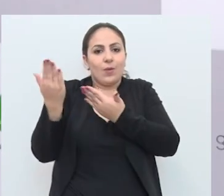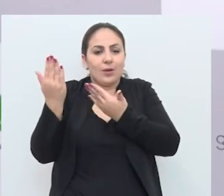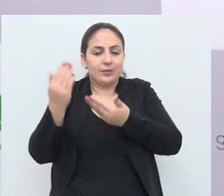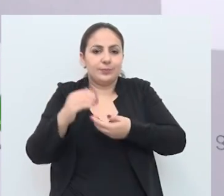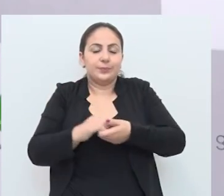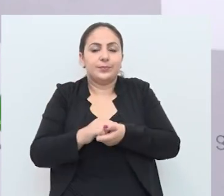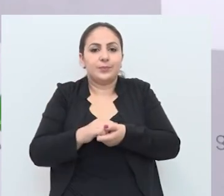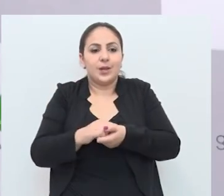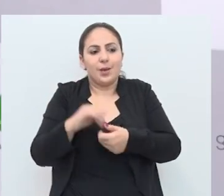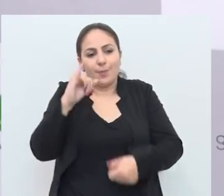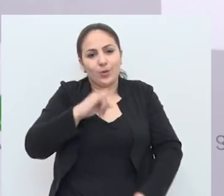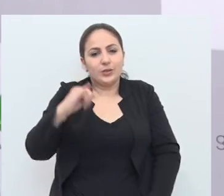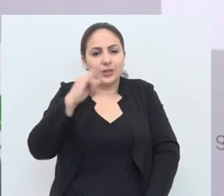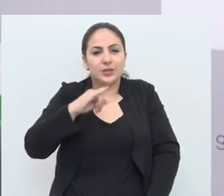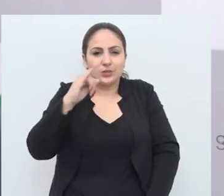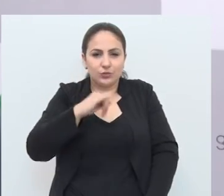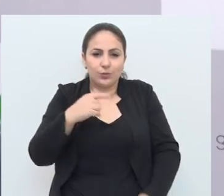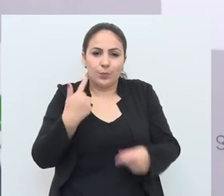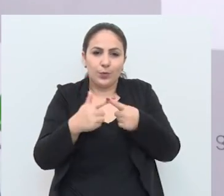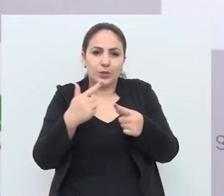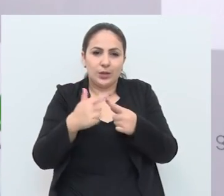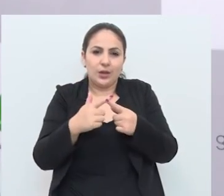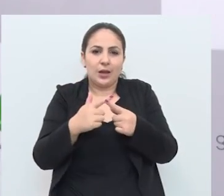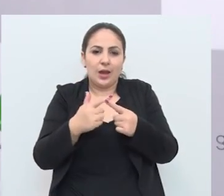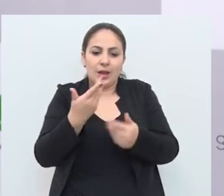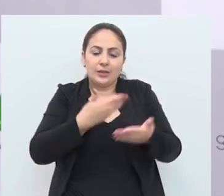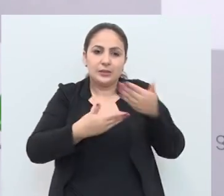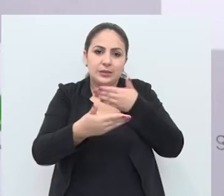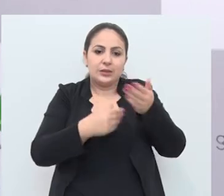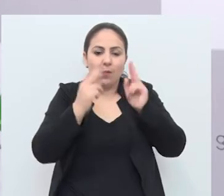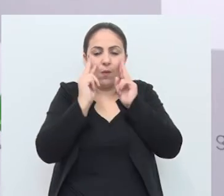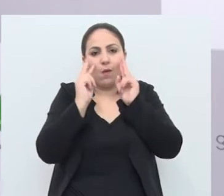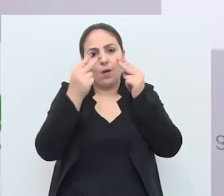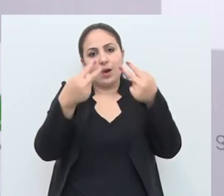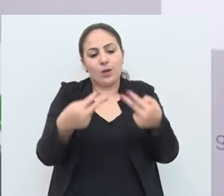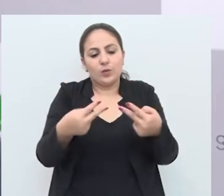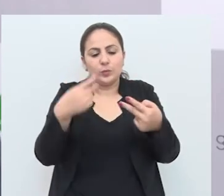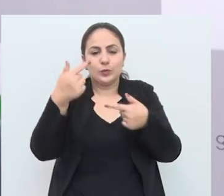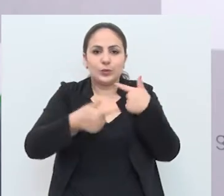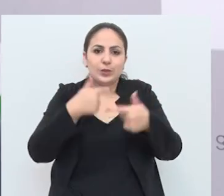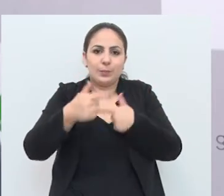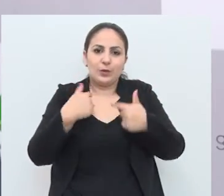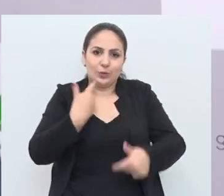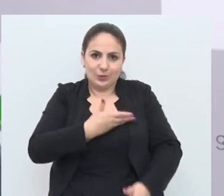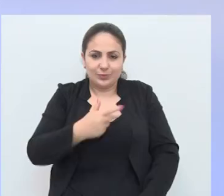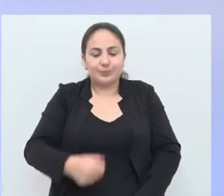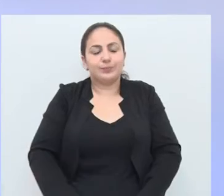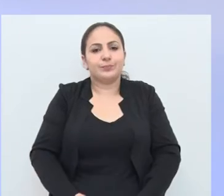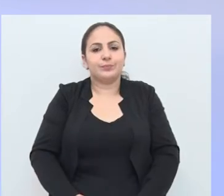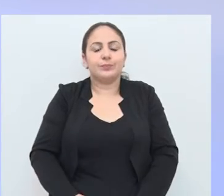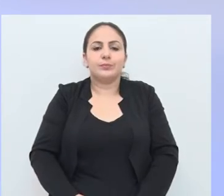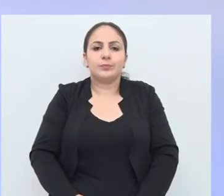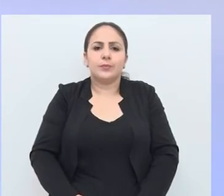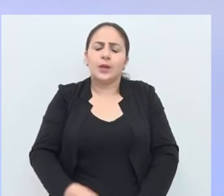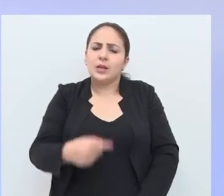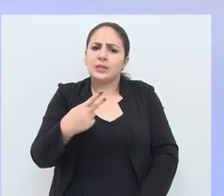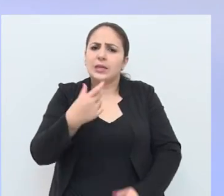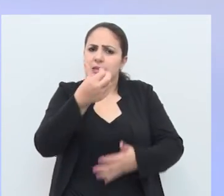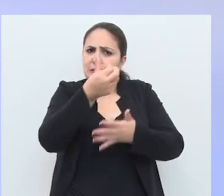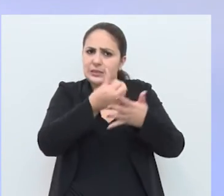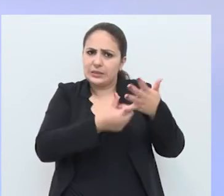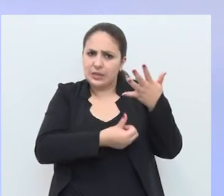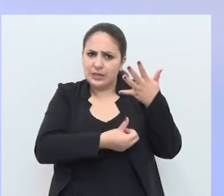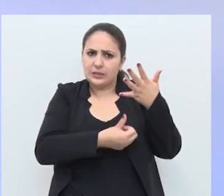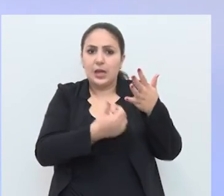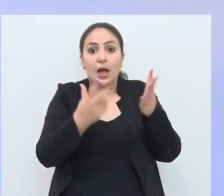isso vem contemplar o reconhecimento do trabalho nosso. Além destas